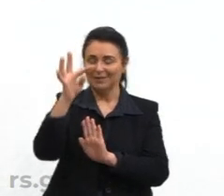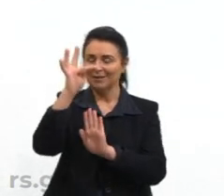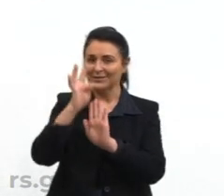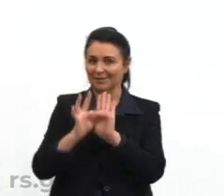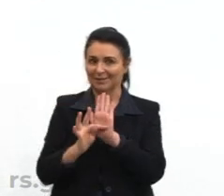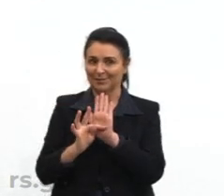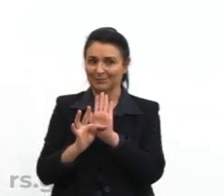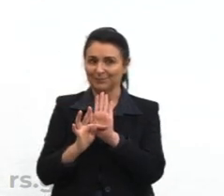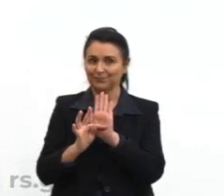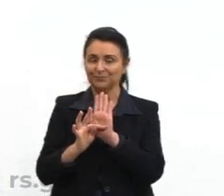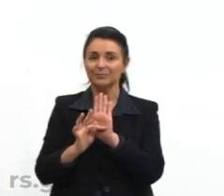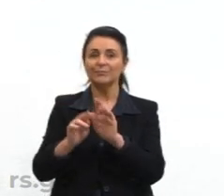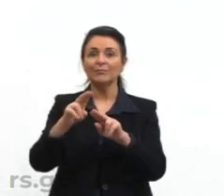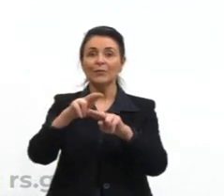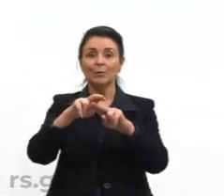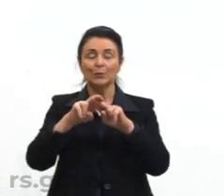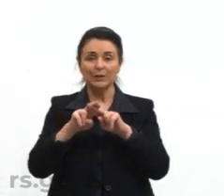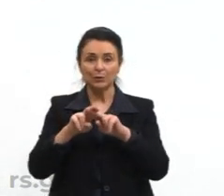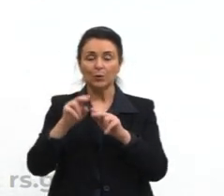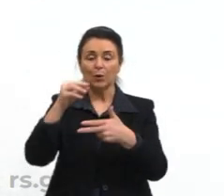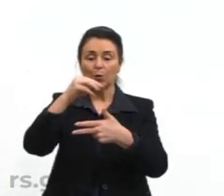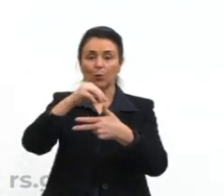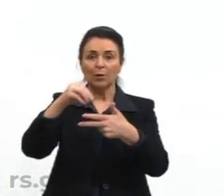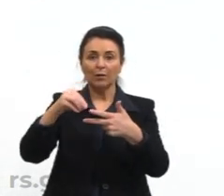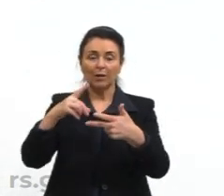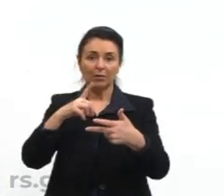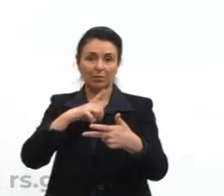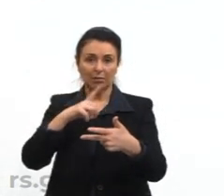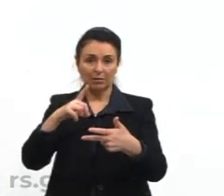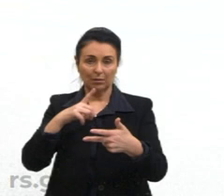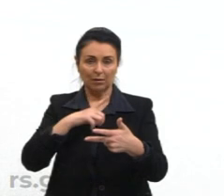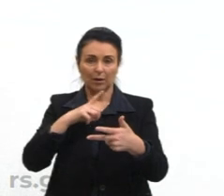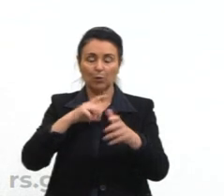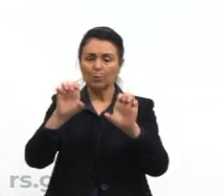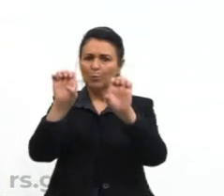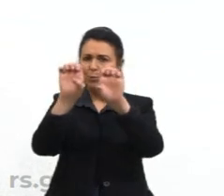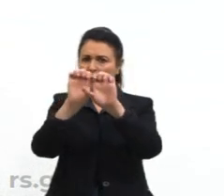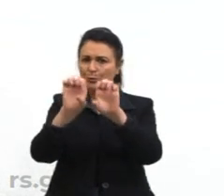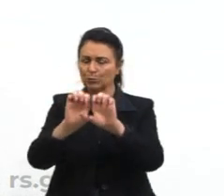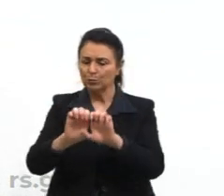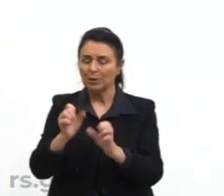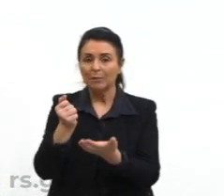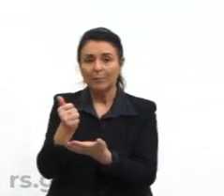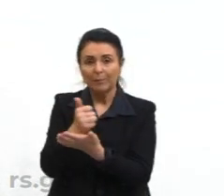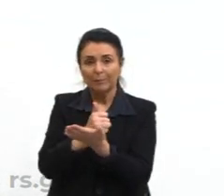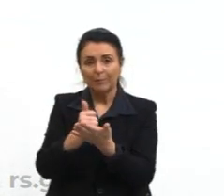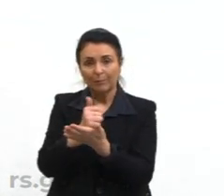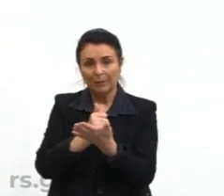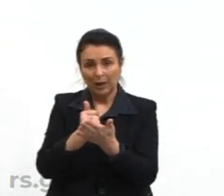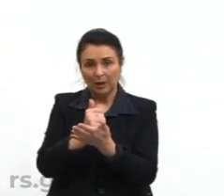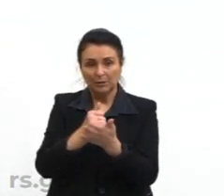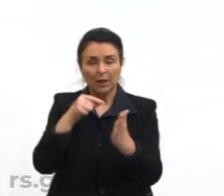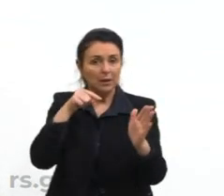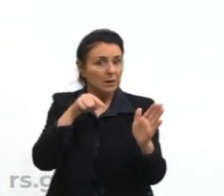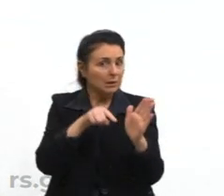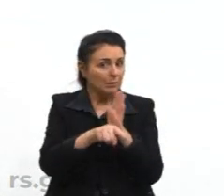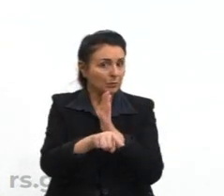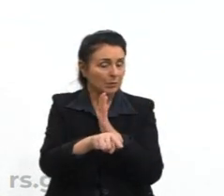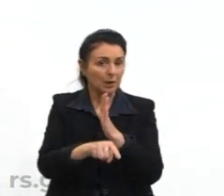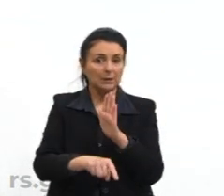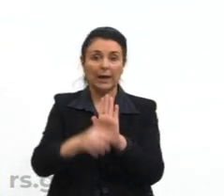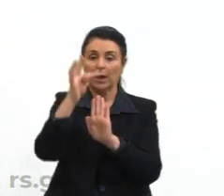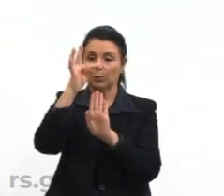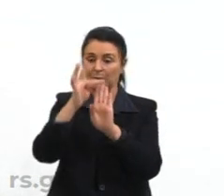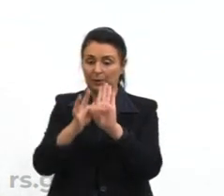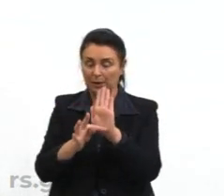Para isso, o ENEM possui uma estrutura básica nas suas questões, que é um texto